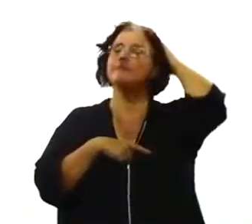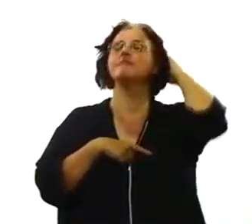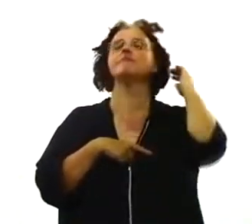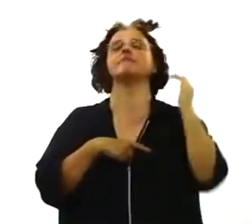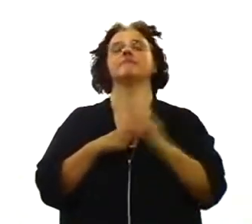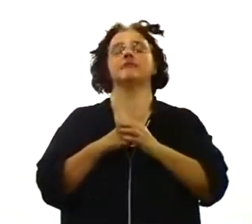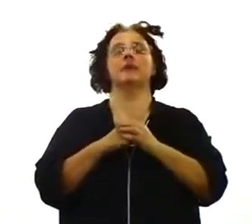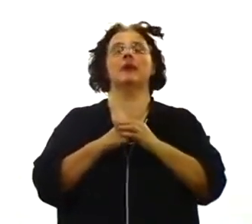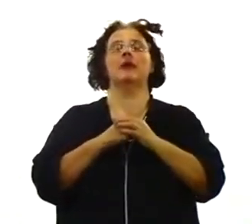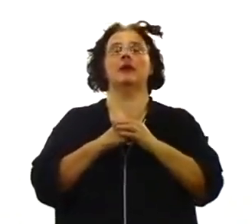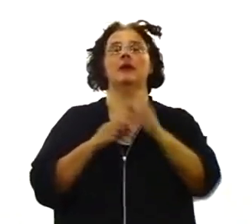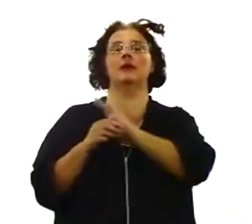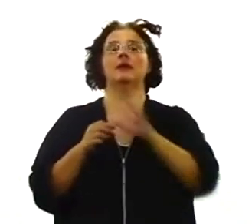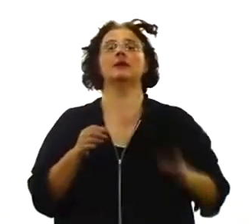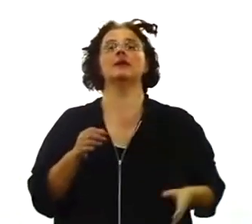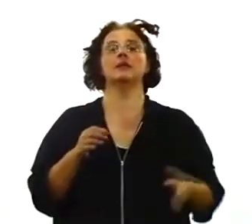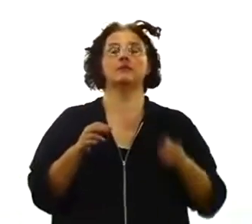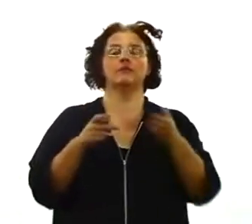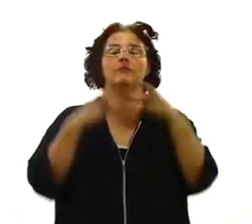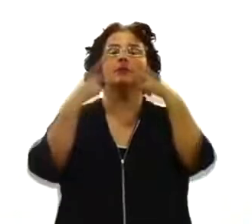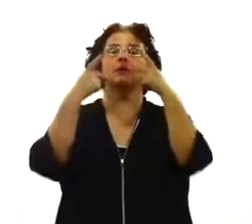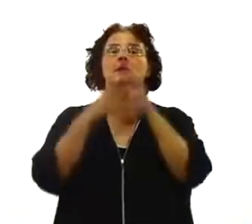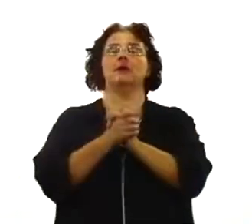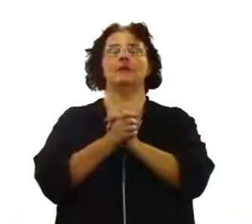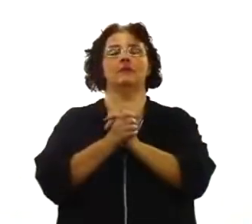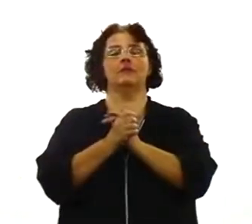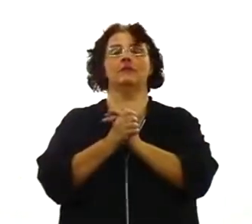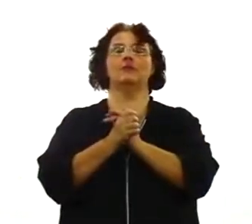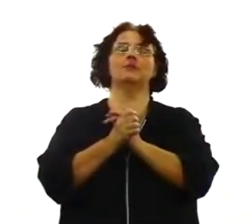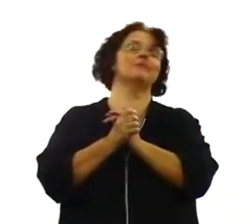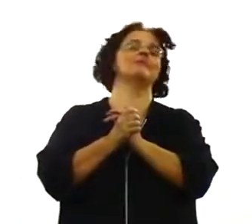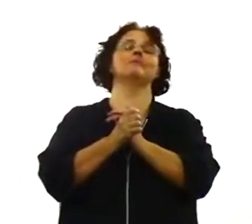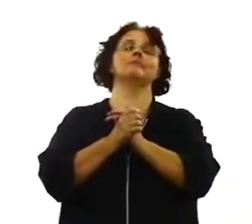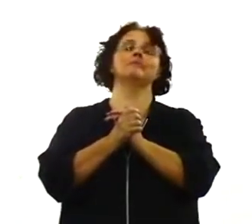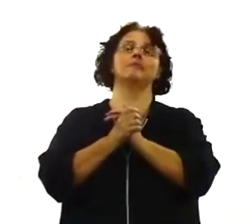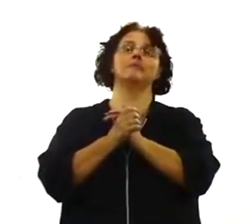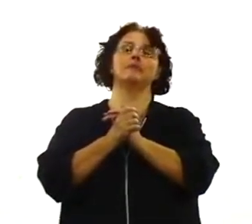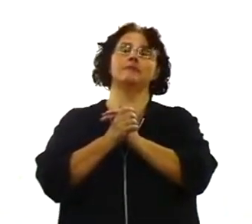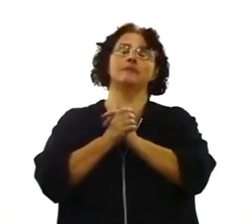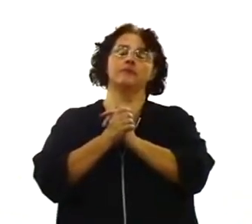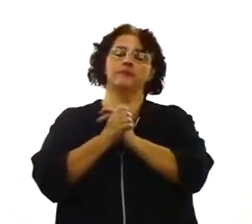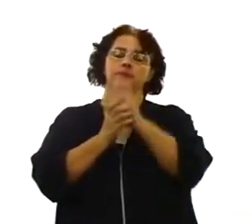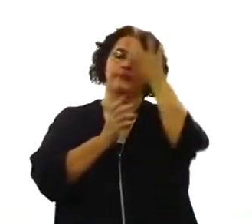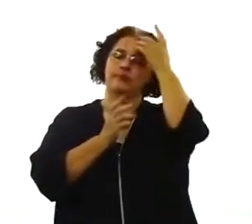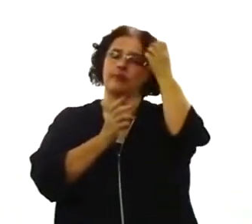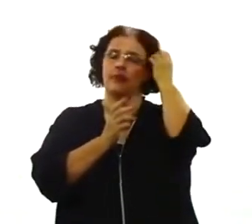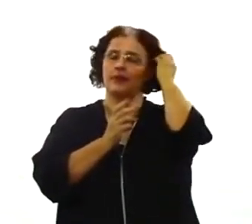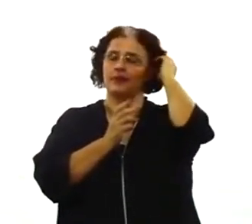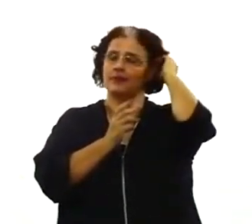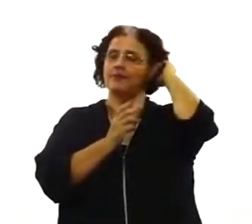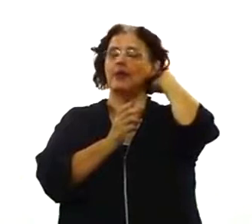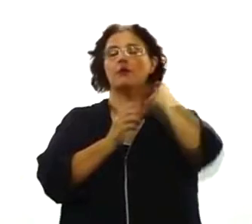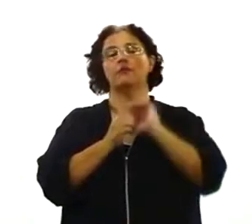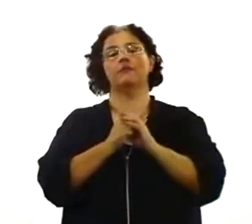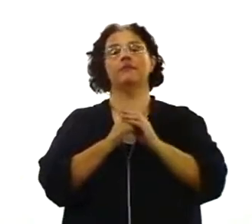ressurreição de Cristo? Eu vou dar um exemplo para vocês. Lembram das primícias, lá de Levíticos 23? Cristo é isso.